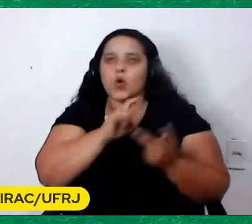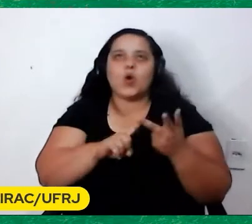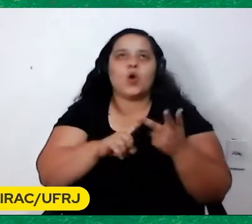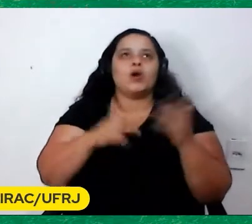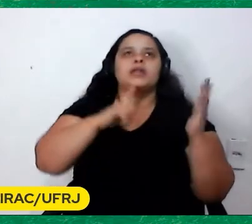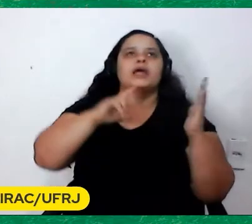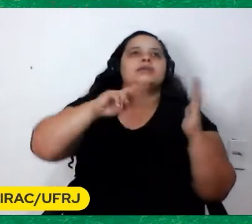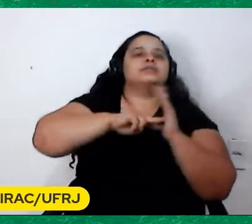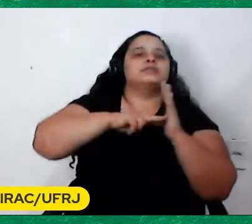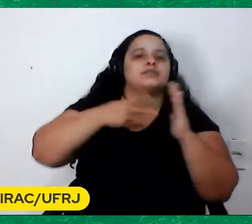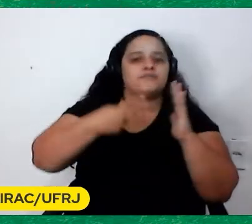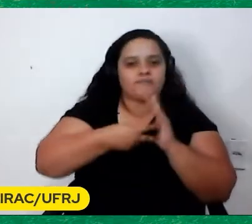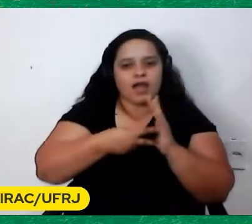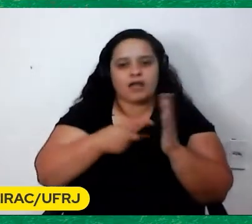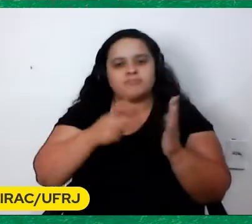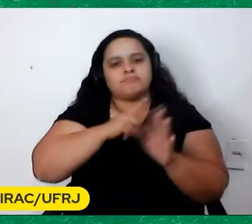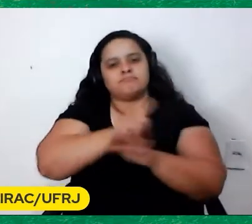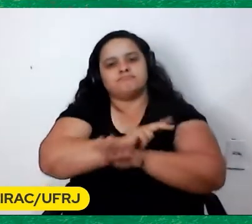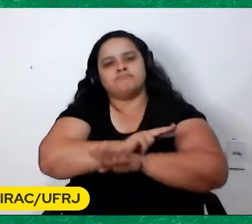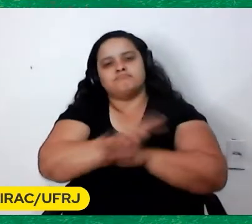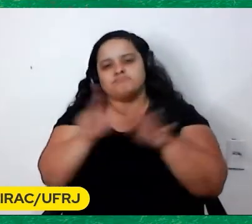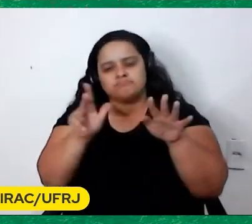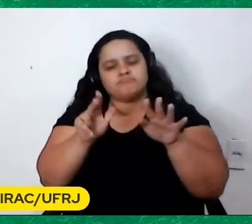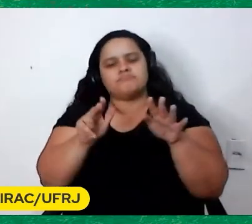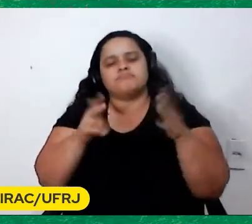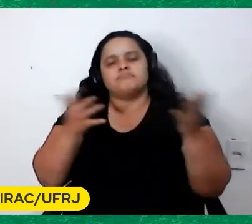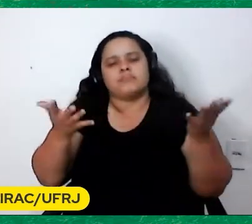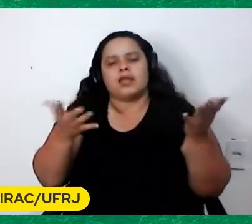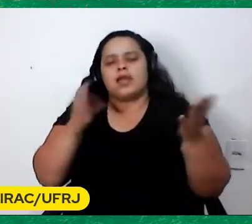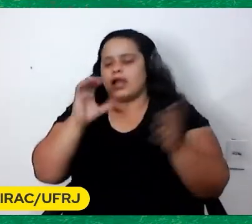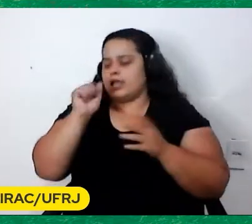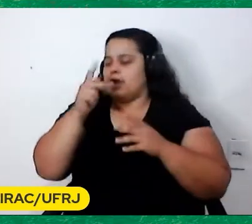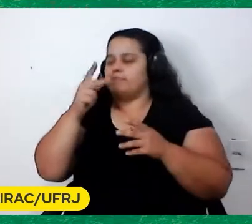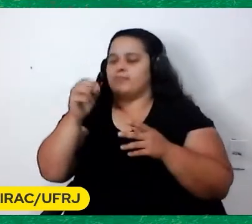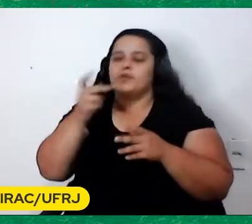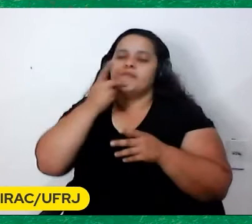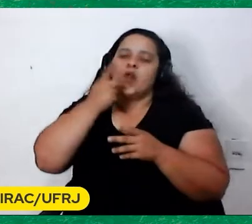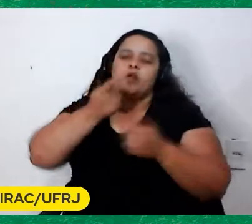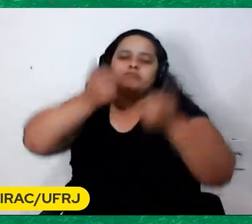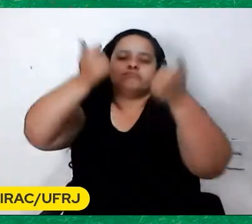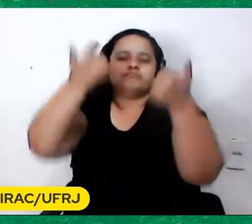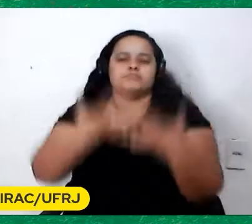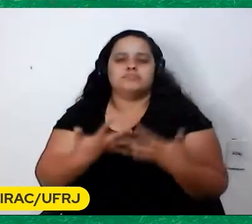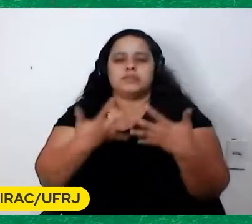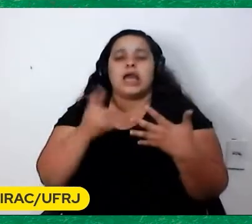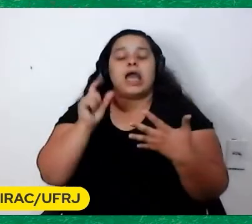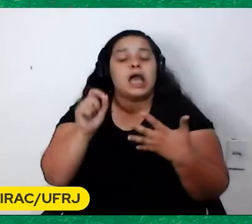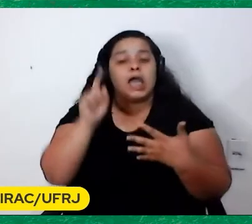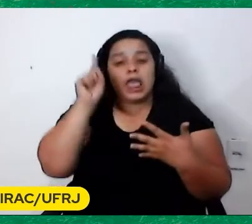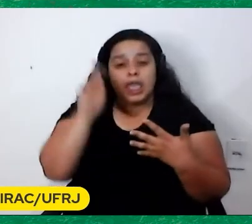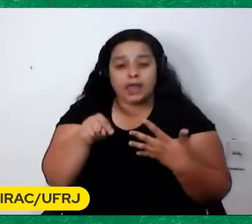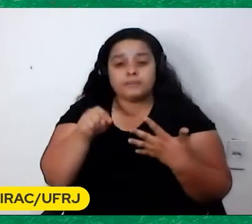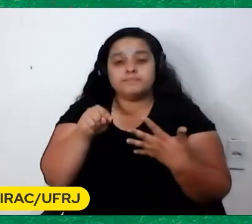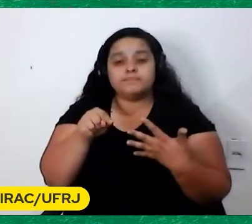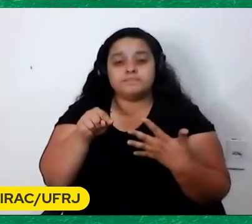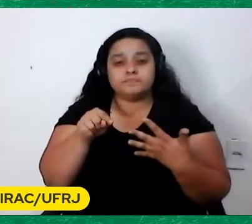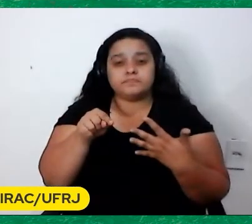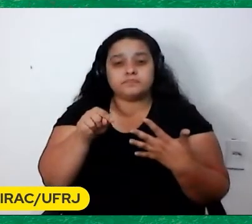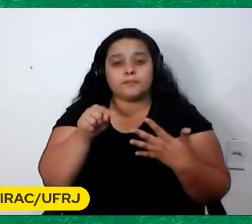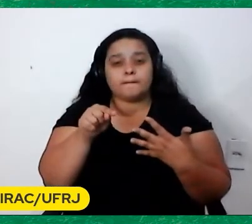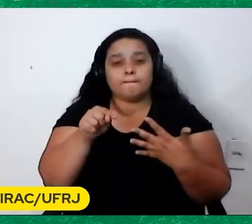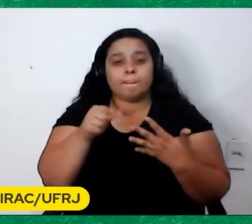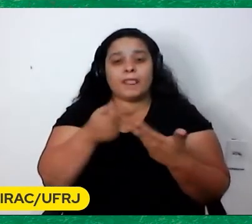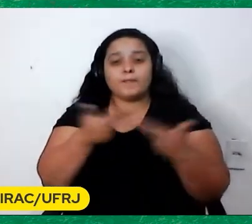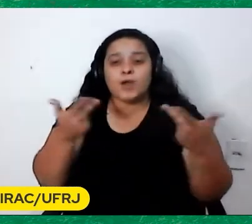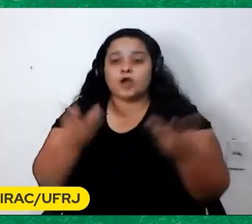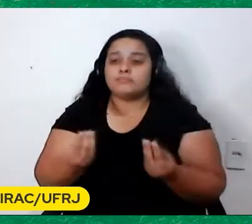Tantos E como o Capô Bem disse É uma Algo que pode